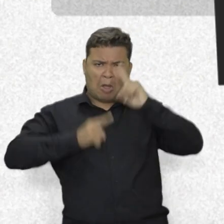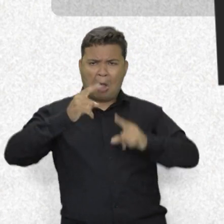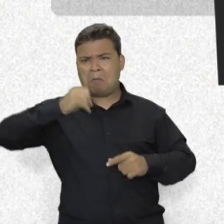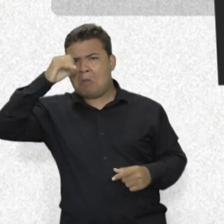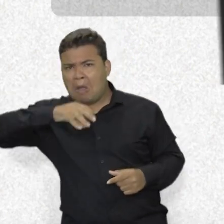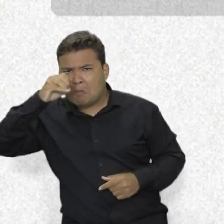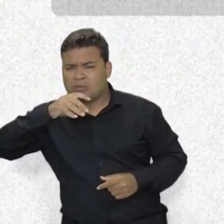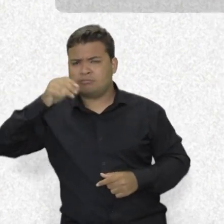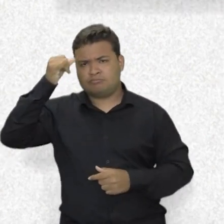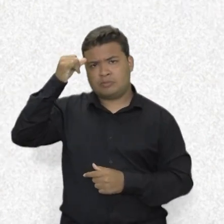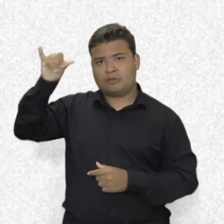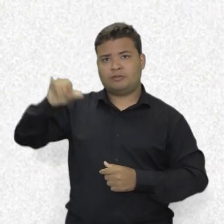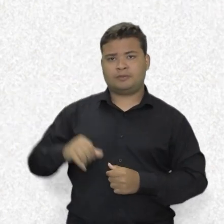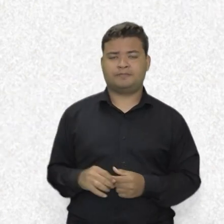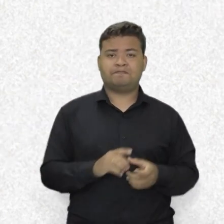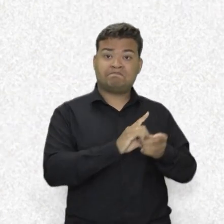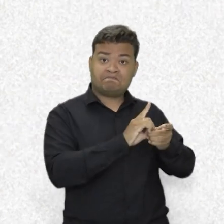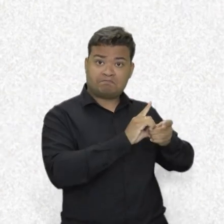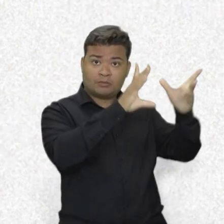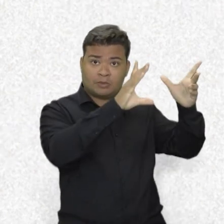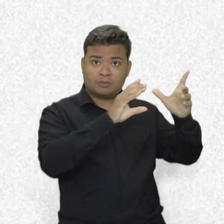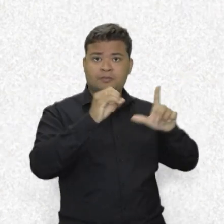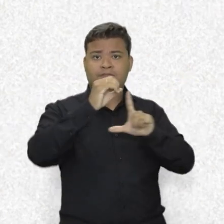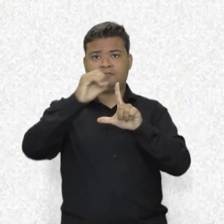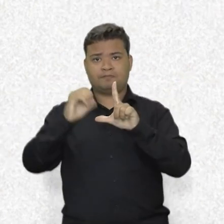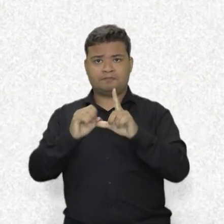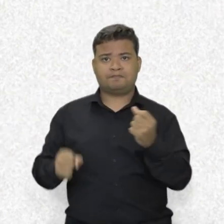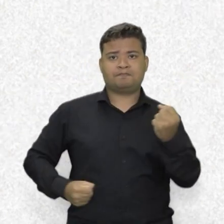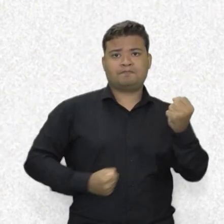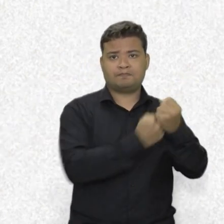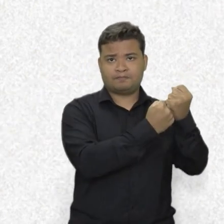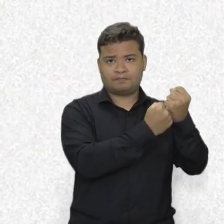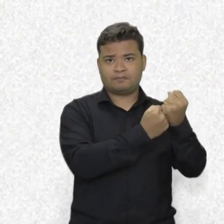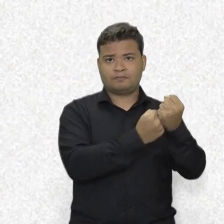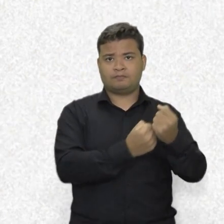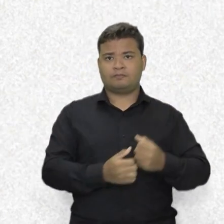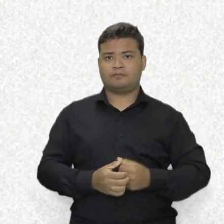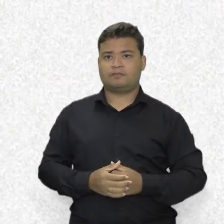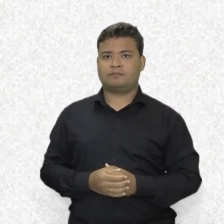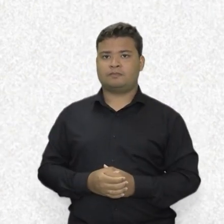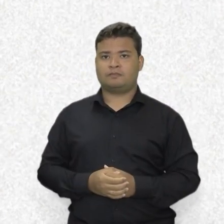e abusos. TVUFG. Compromisso com a democracia.